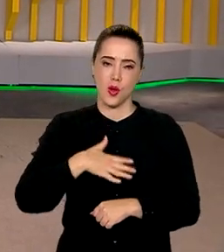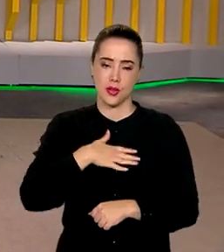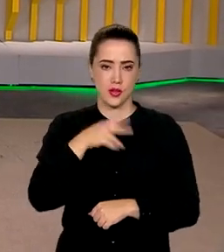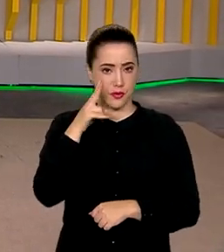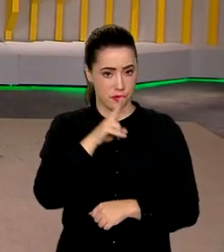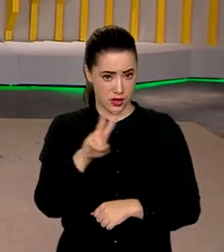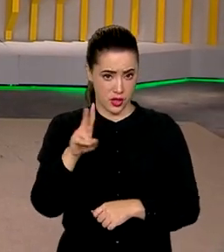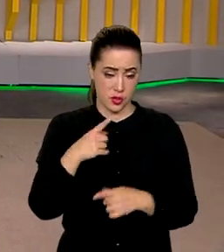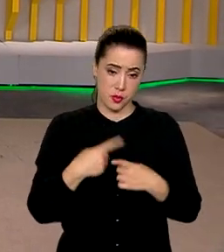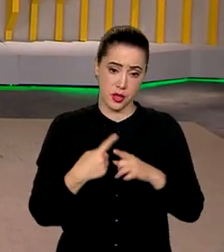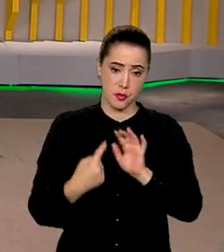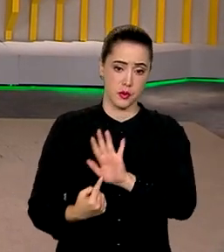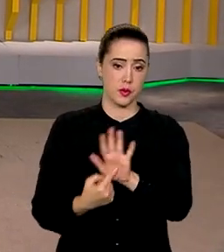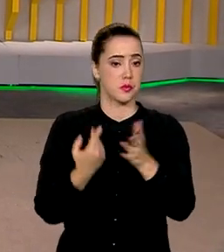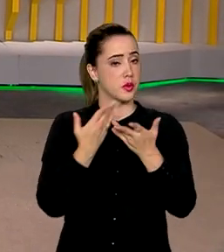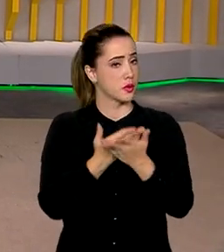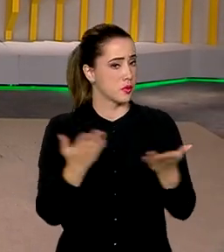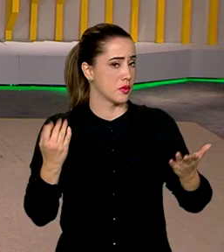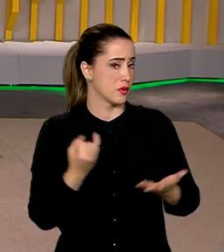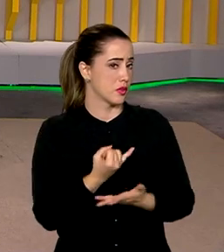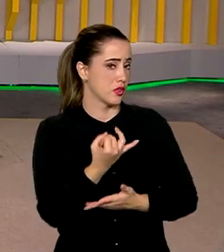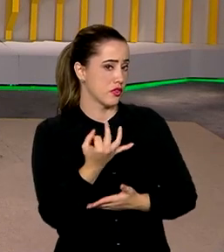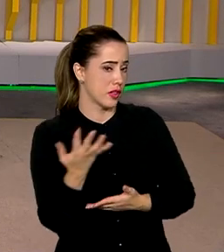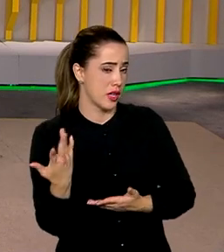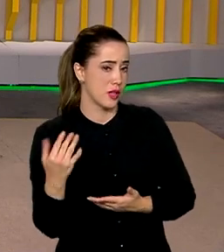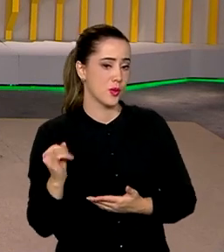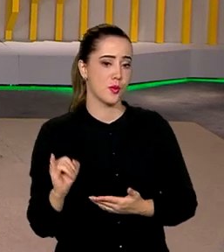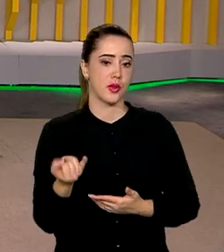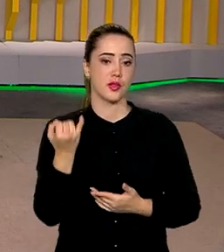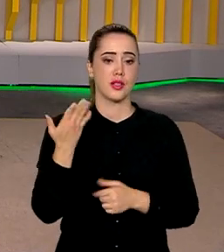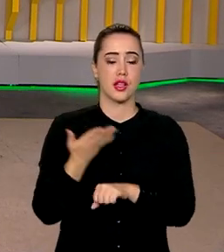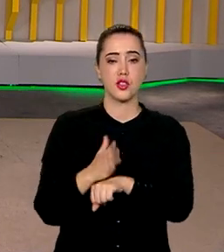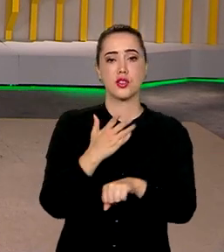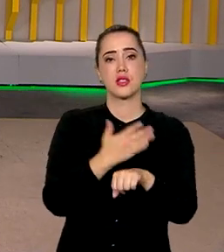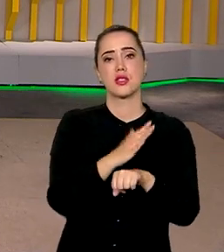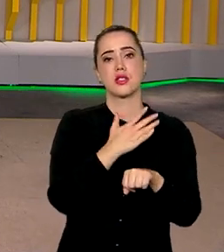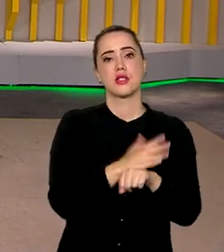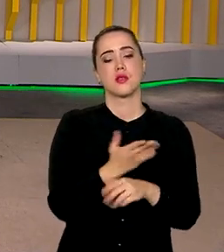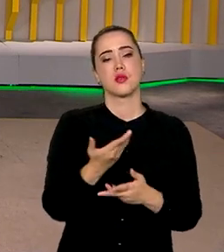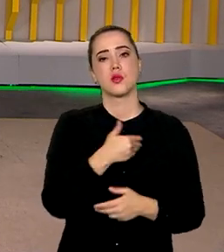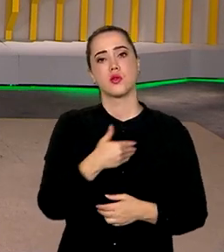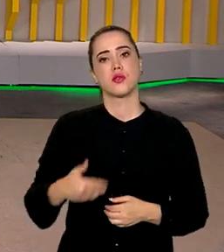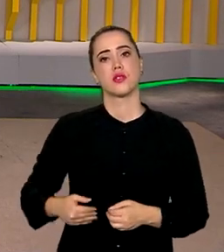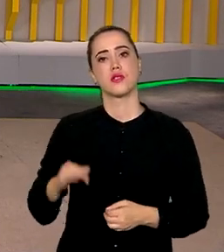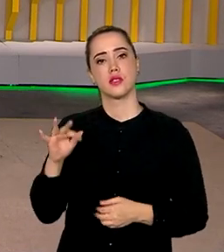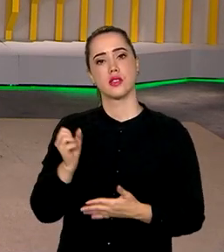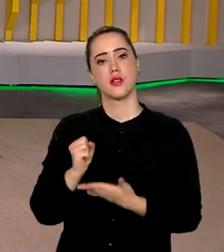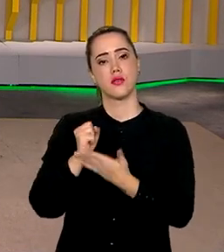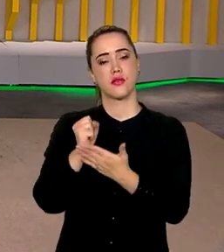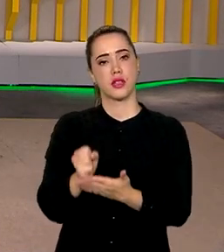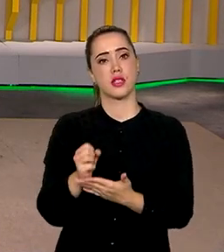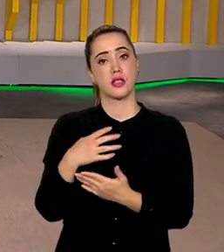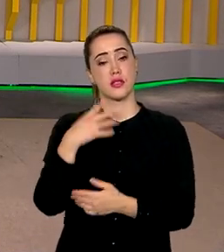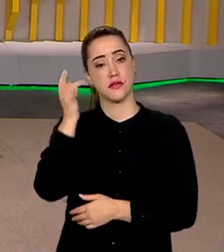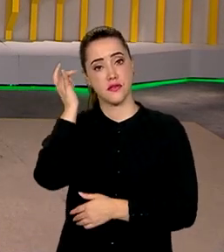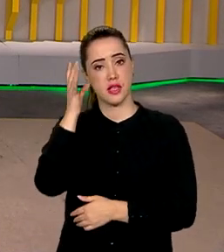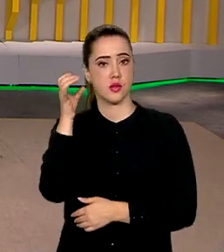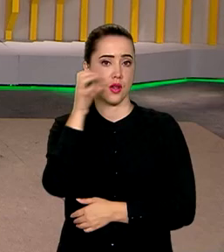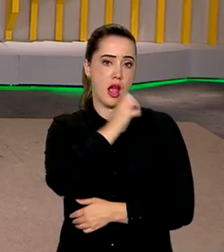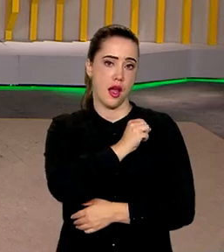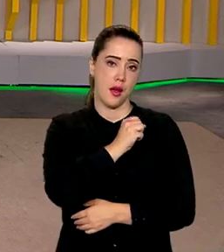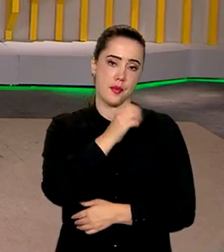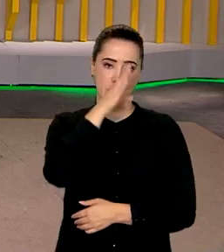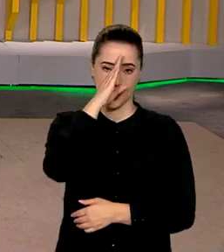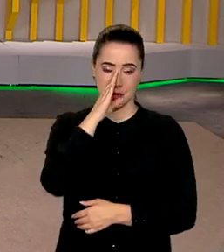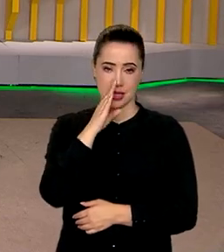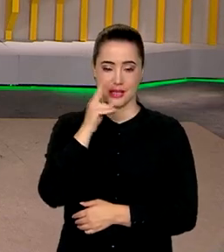porque o Qualifica mostra pra você diversas oportunidades de capacitação que o governo federal oferece de forma fácil, rápida